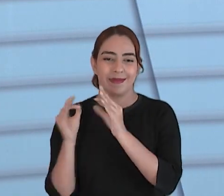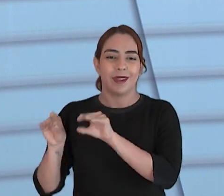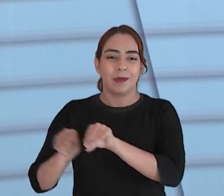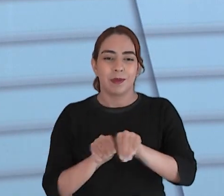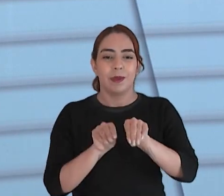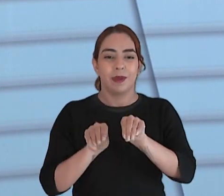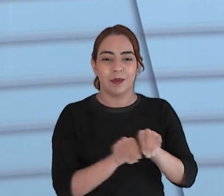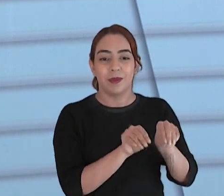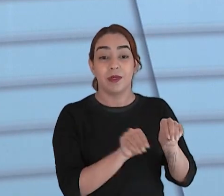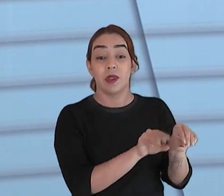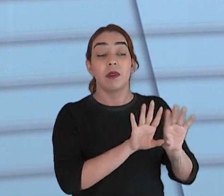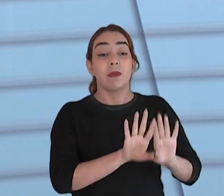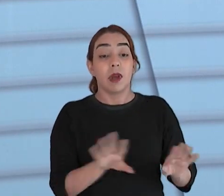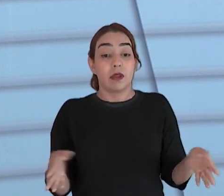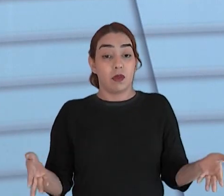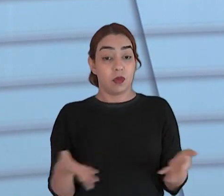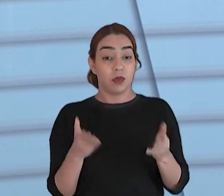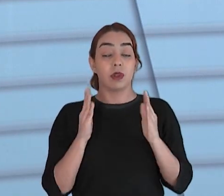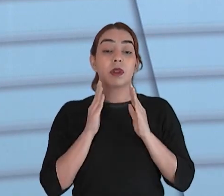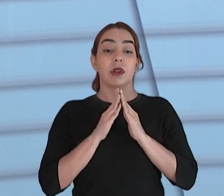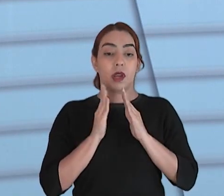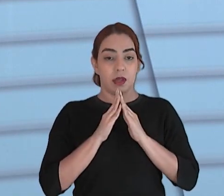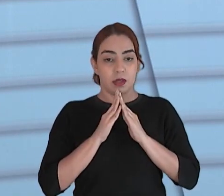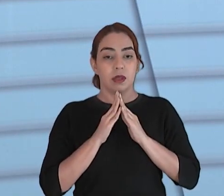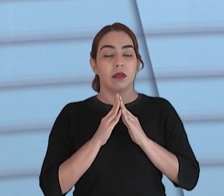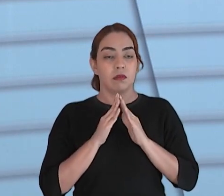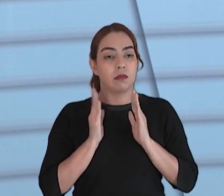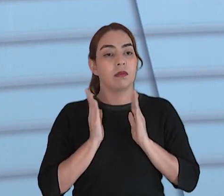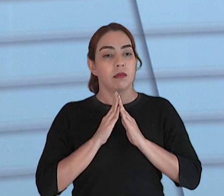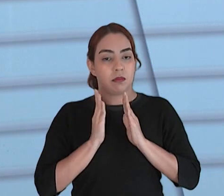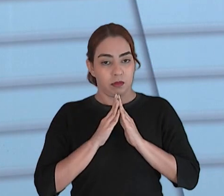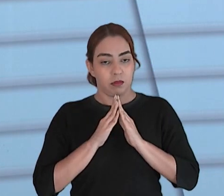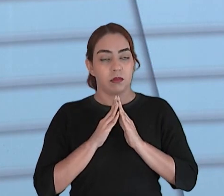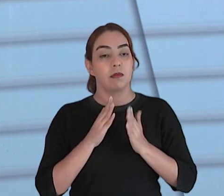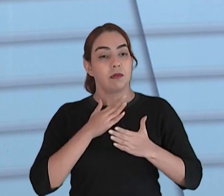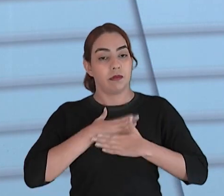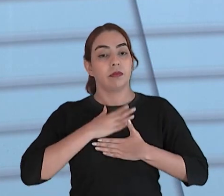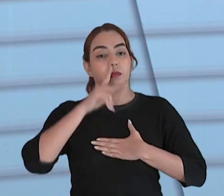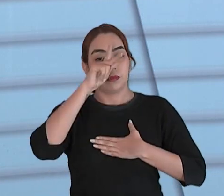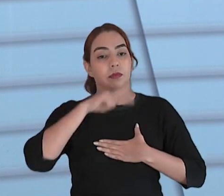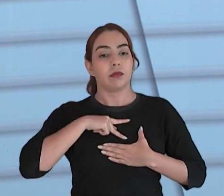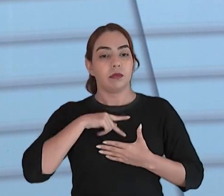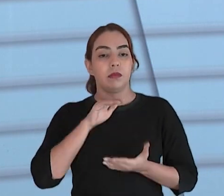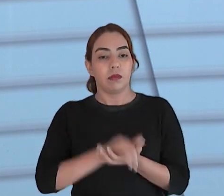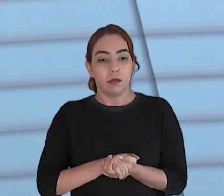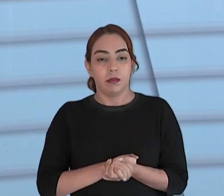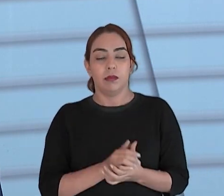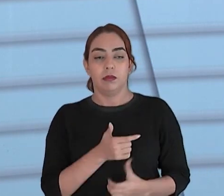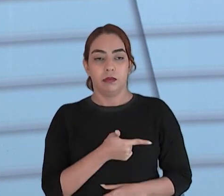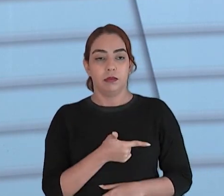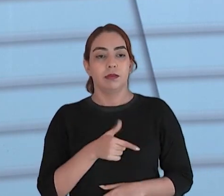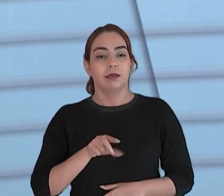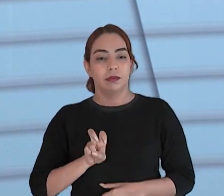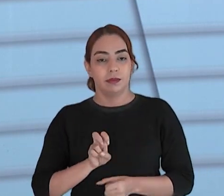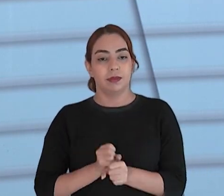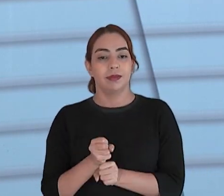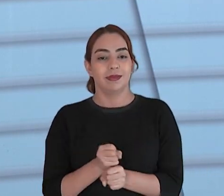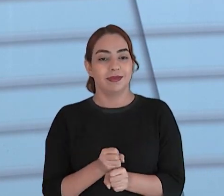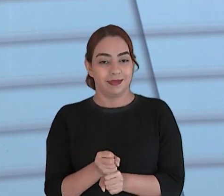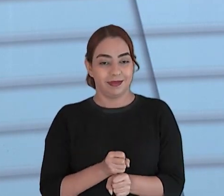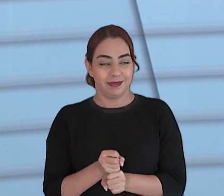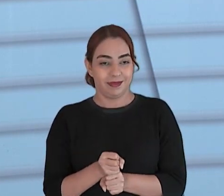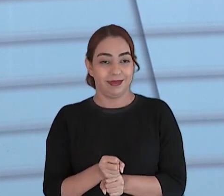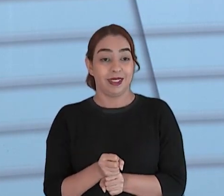hoje, residência é fixa, desde que eu casei há 25 anos atrás. Com a dona de Leuza? No